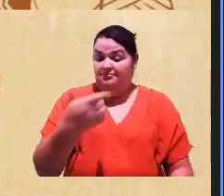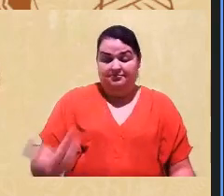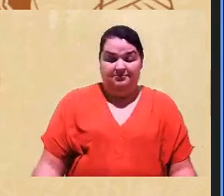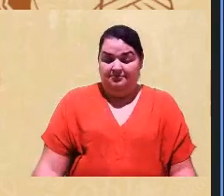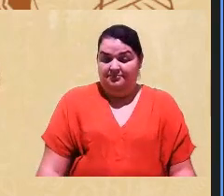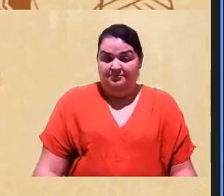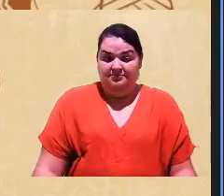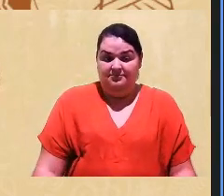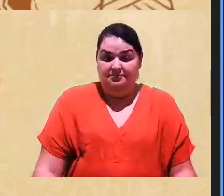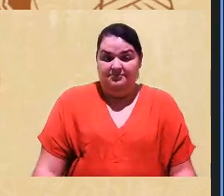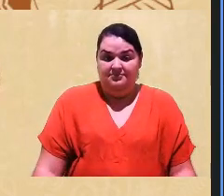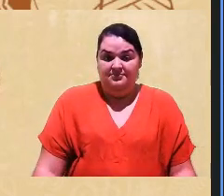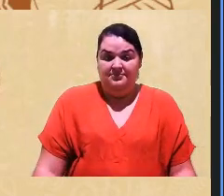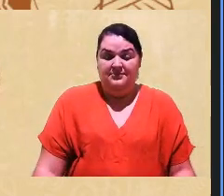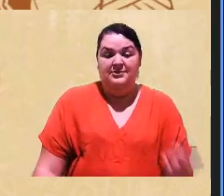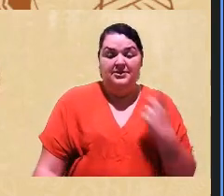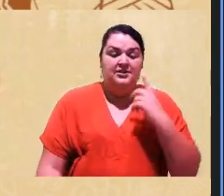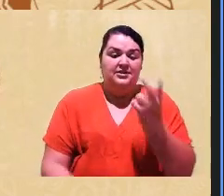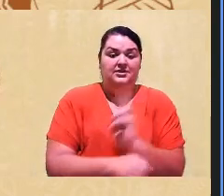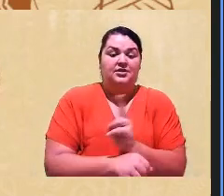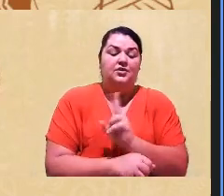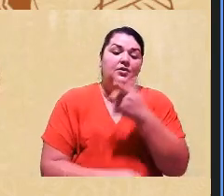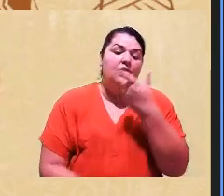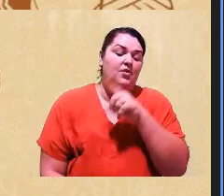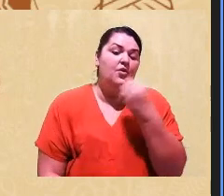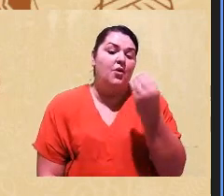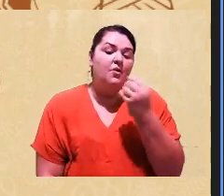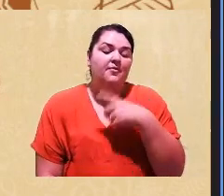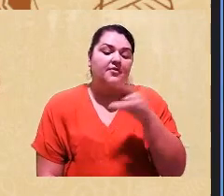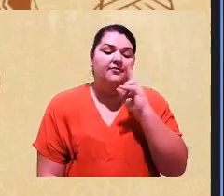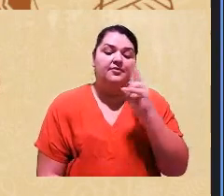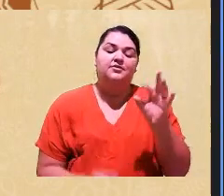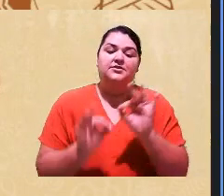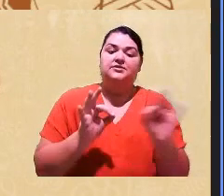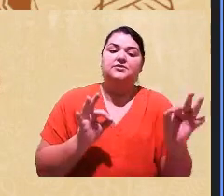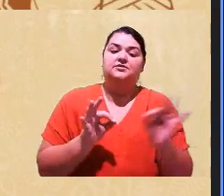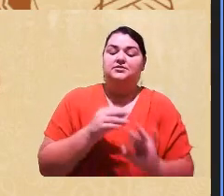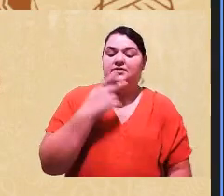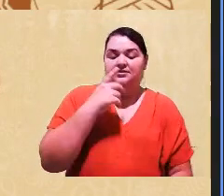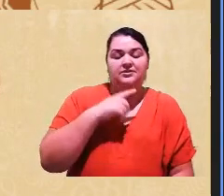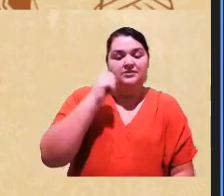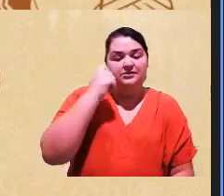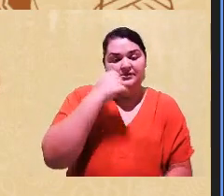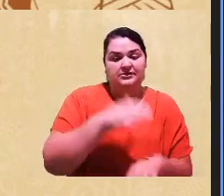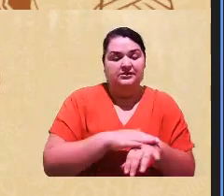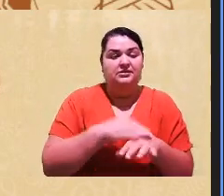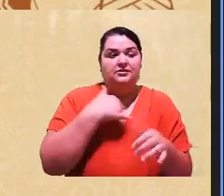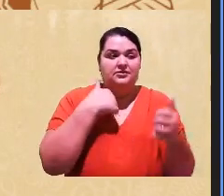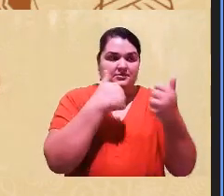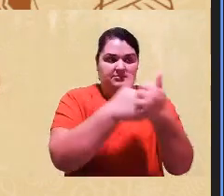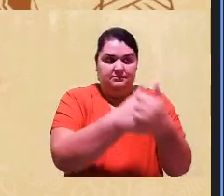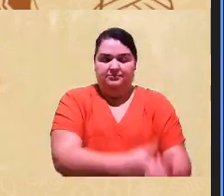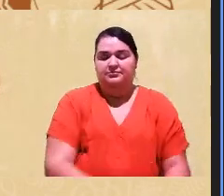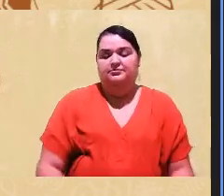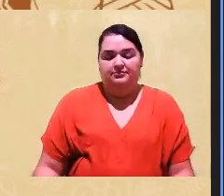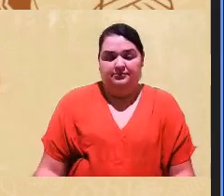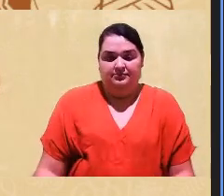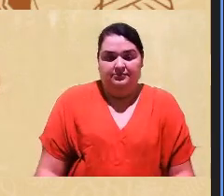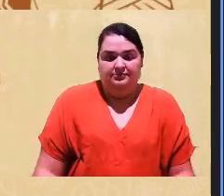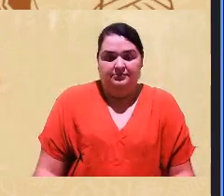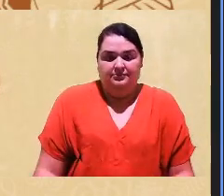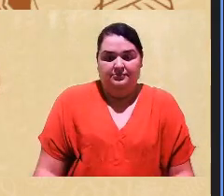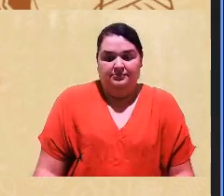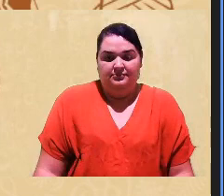que aquele segurança consegue olhar à distância e dizer, tem um negro ali e eu vou atrás e que eu